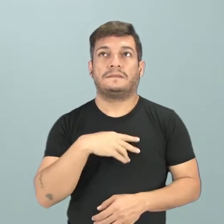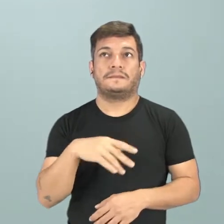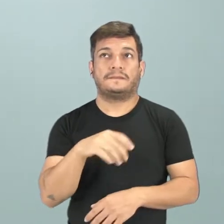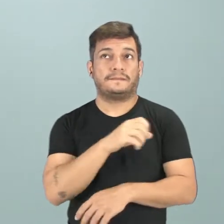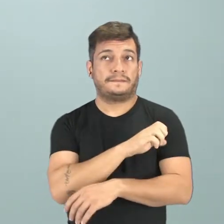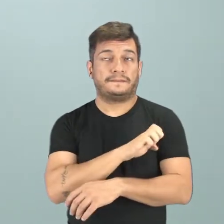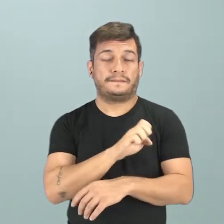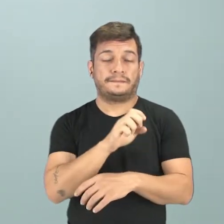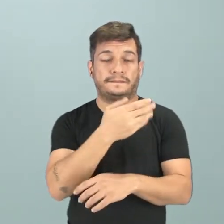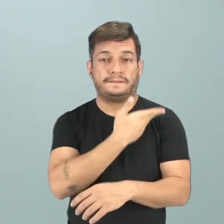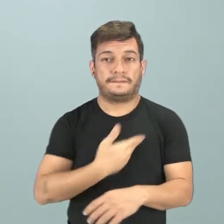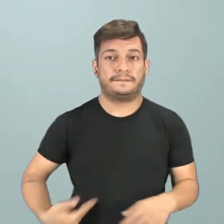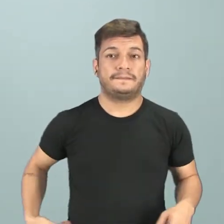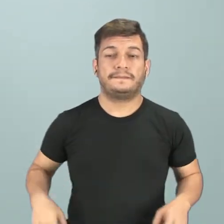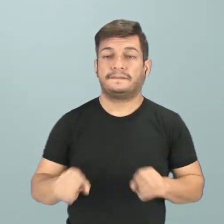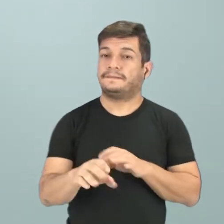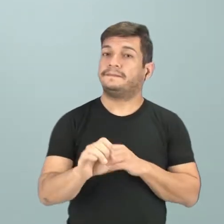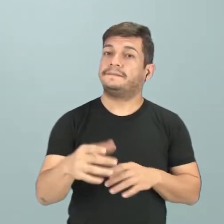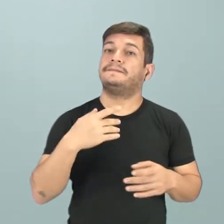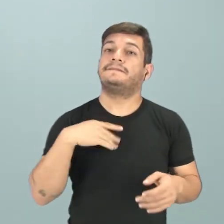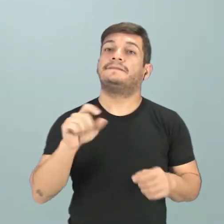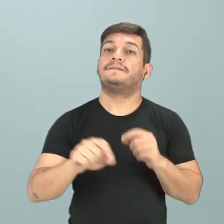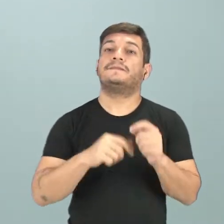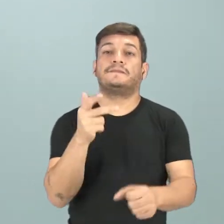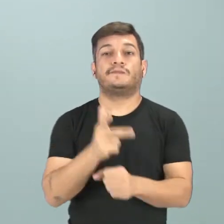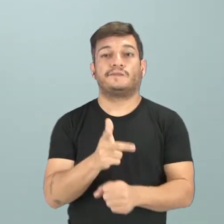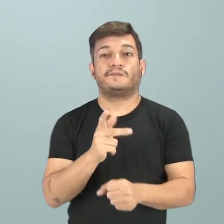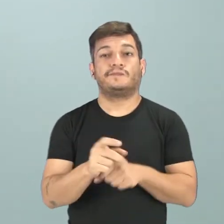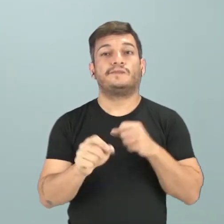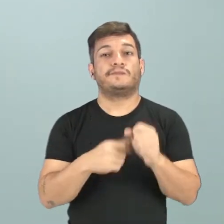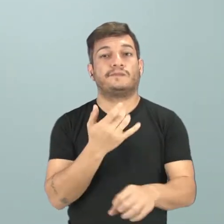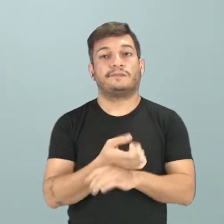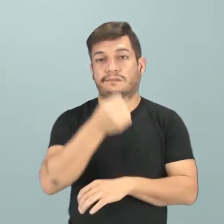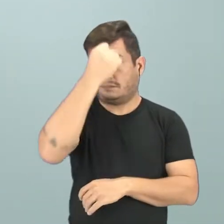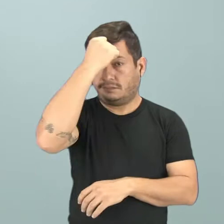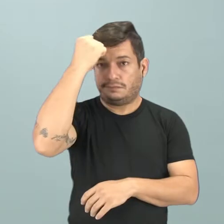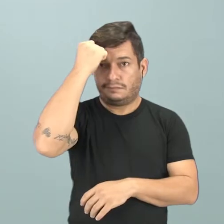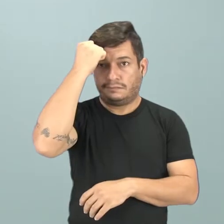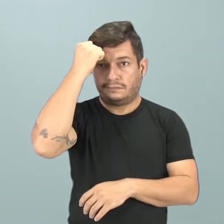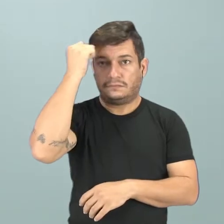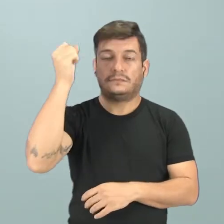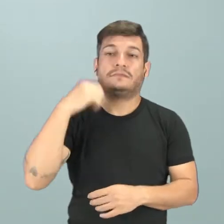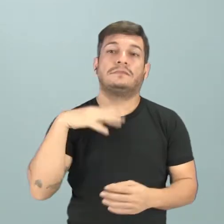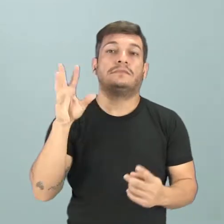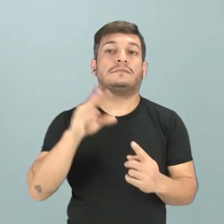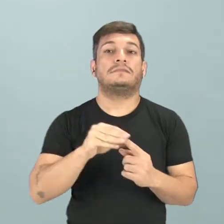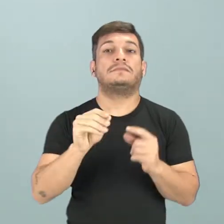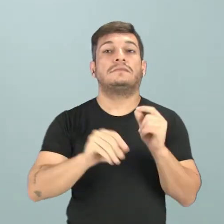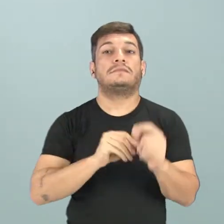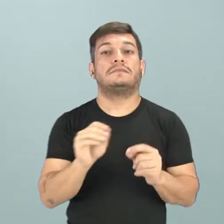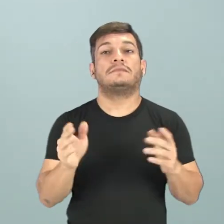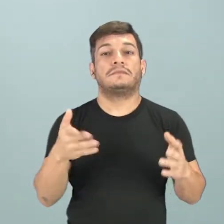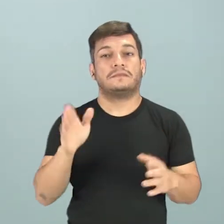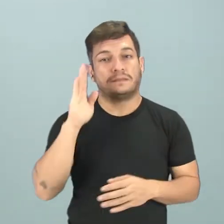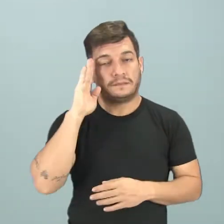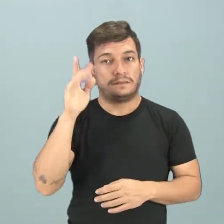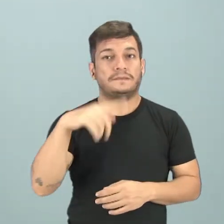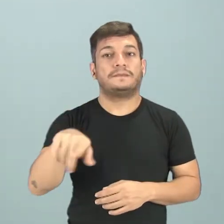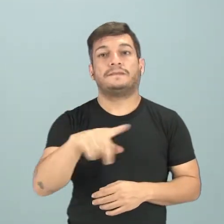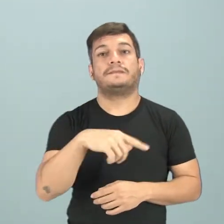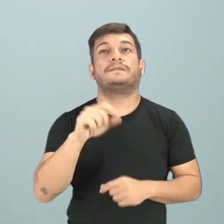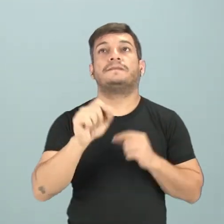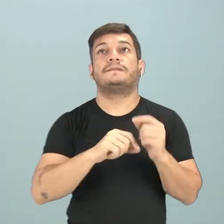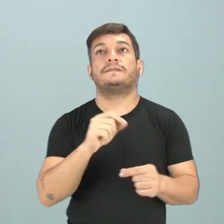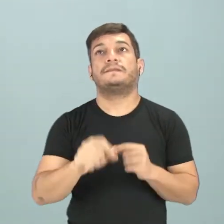Estou aqui para ministrar mais uma videoaula de sociologia destinada principalmente a você